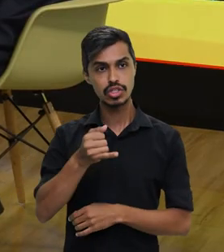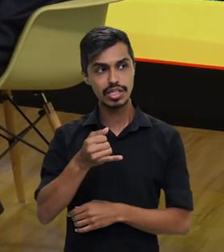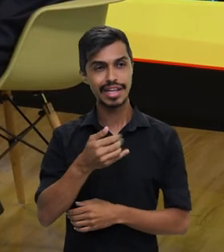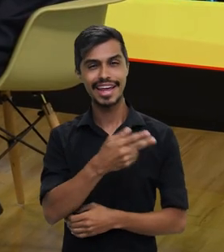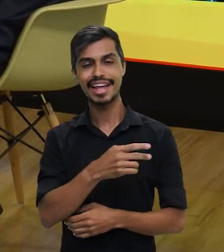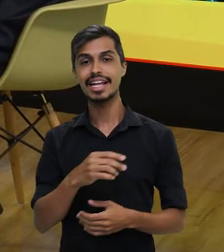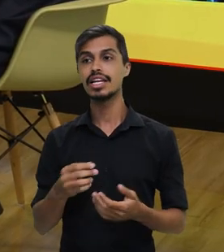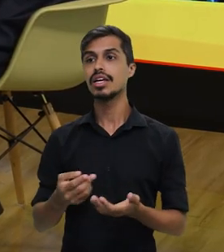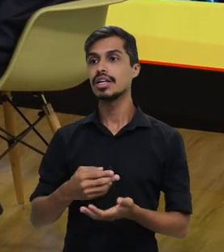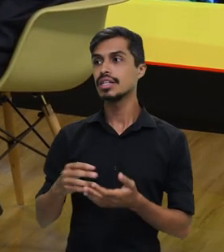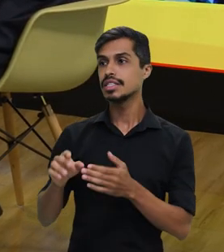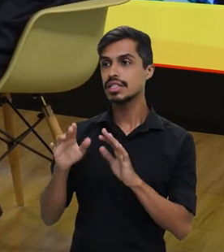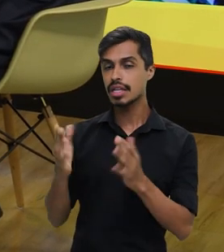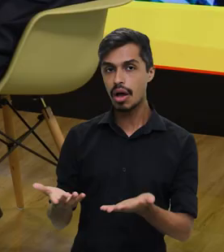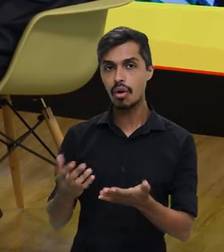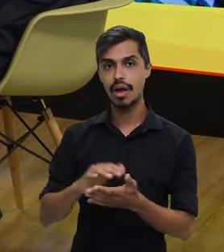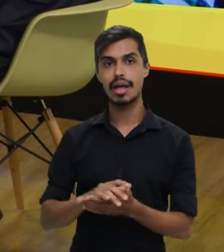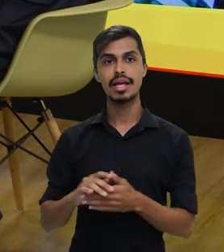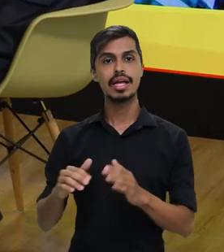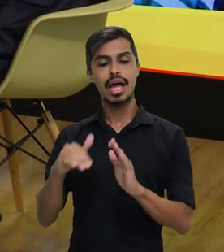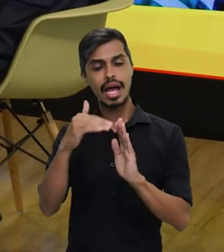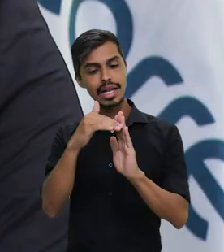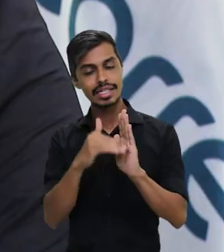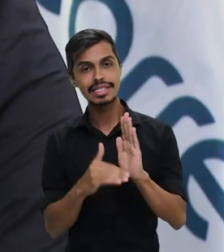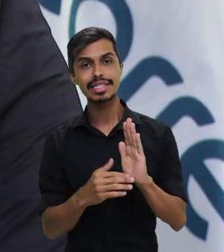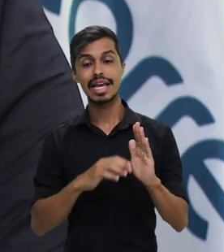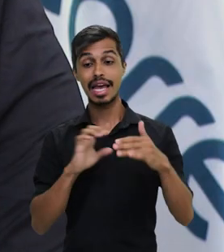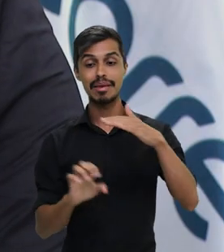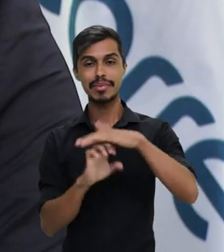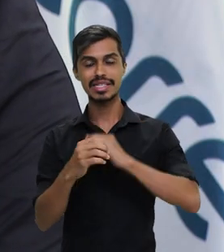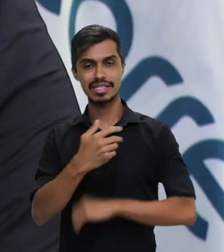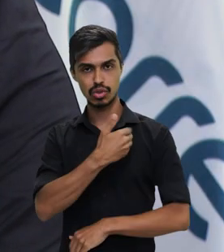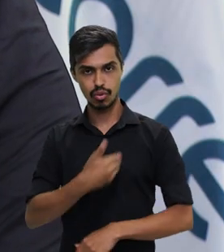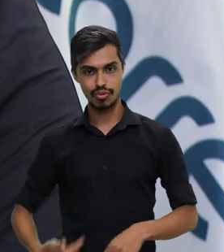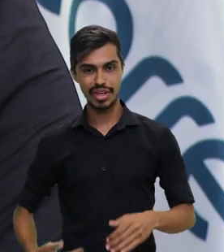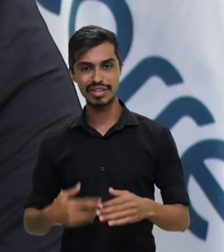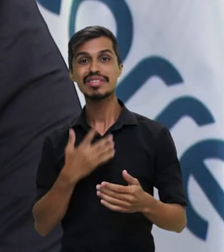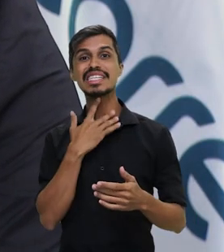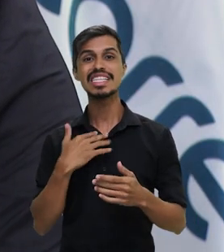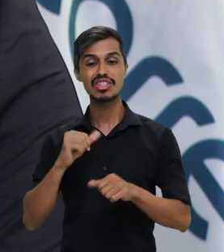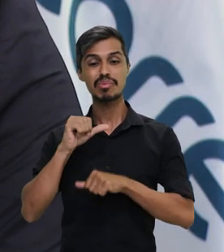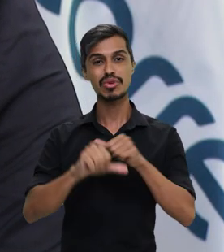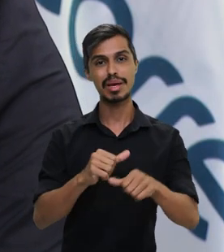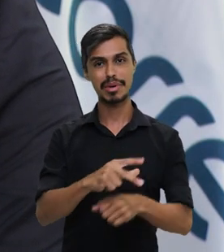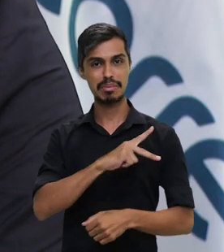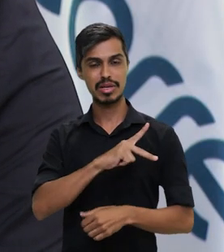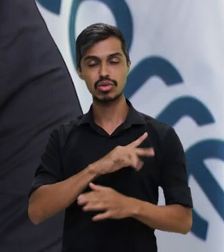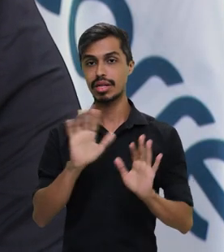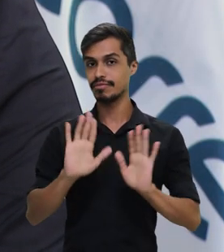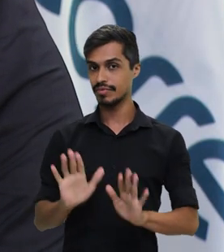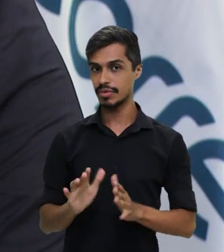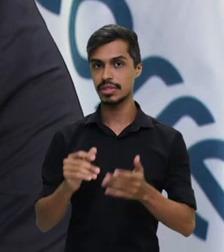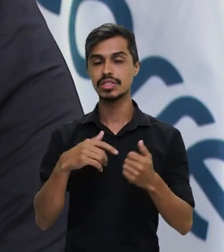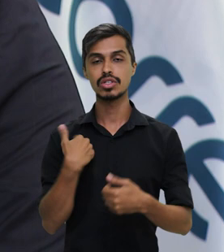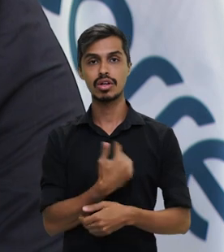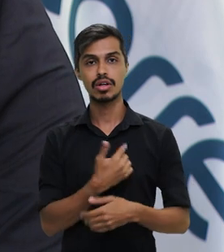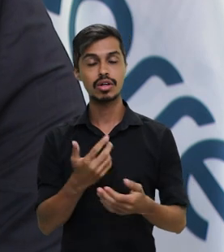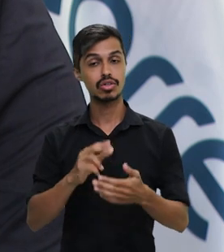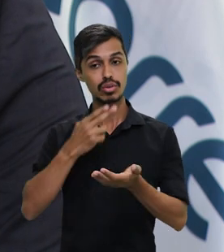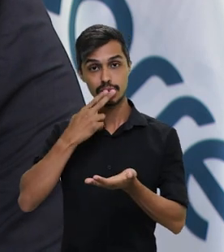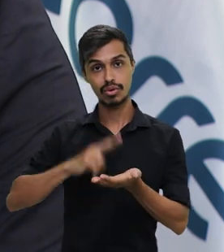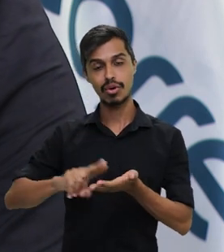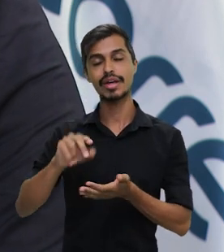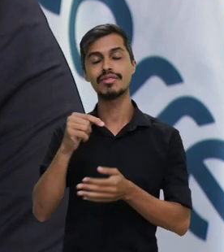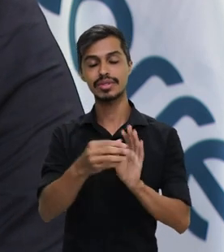realmente é a retirada dos Correios da relação das empresas públicas a serem privatizadas. Então, o governo anterior vinha com esse